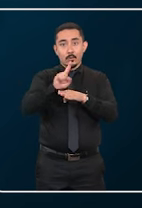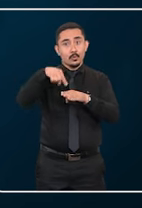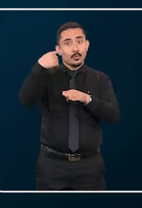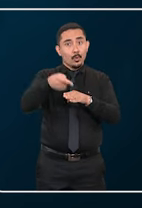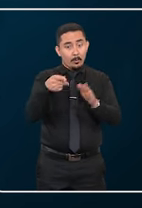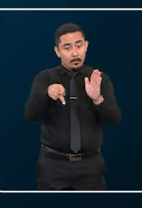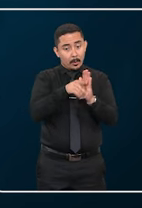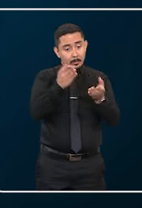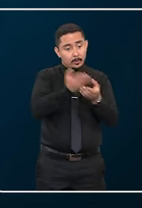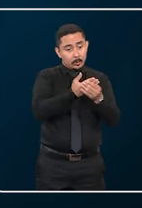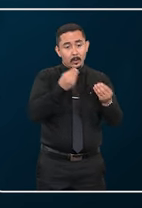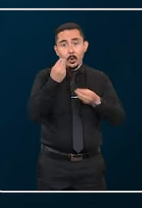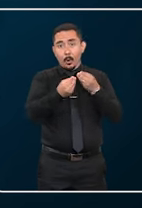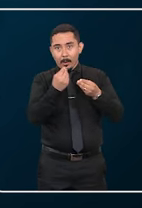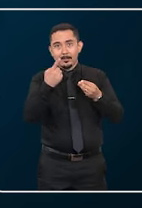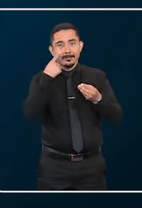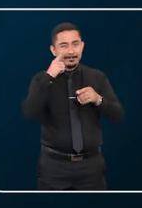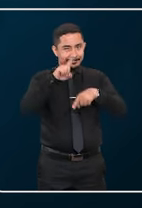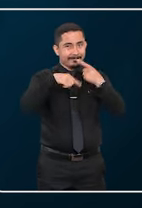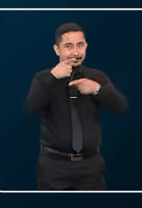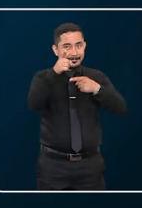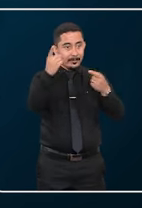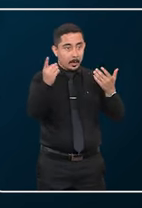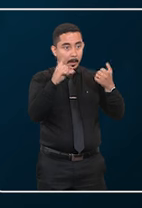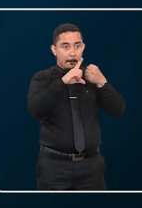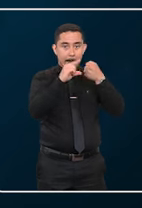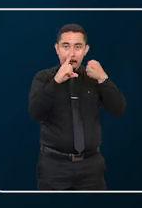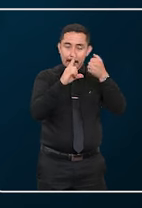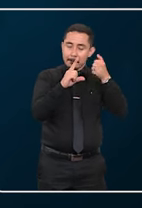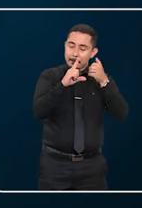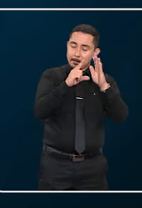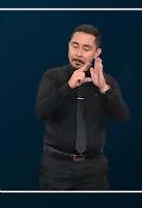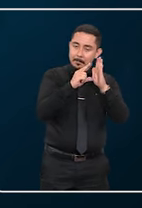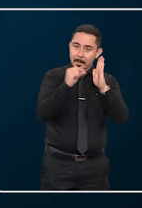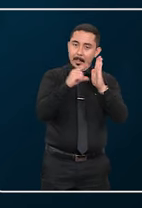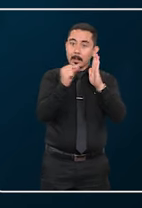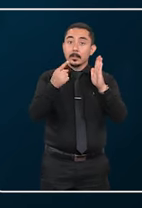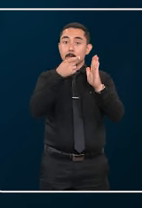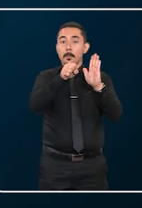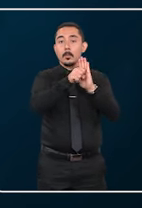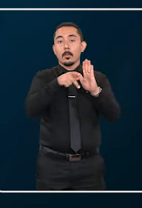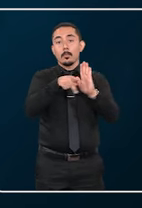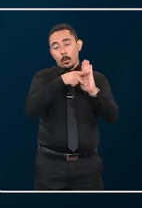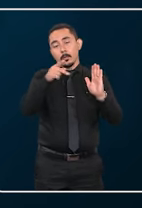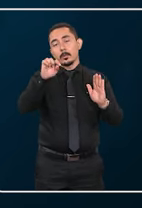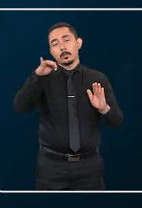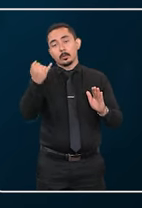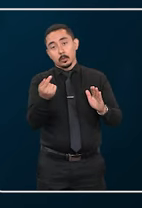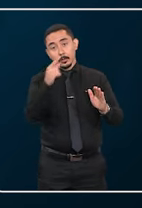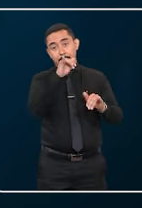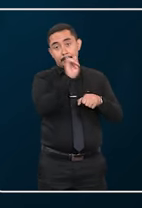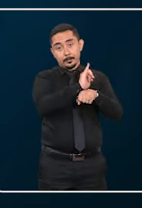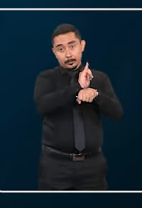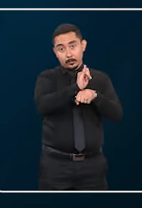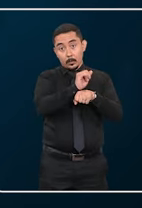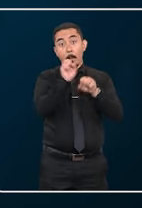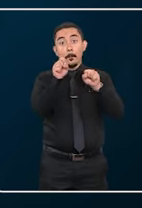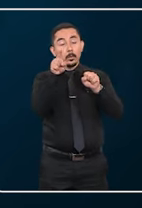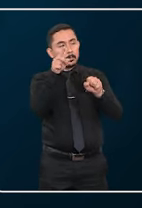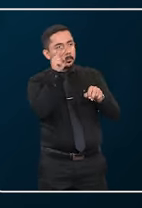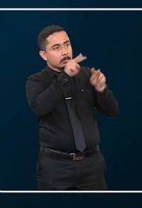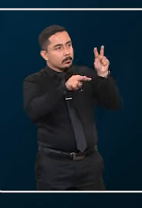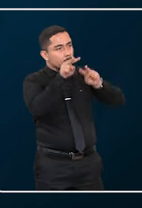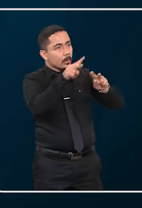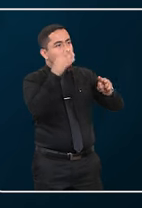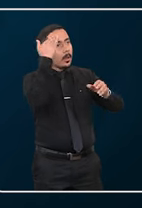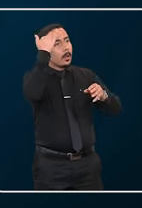Peças Processuais. Confere lá a playlist completa no canal do STJ no YouTube. Vai ajudar você a